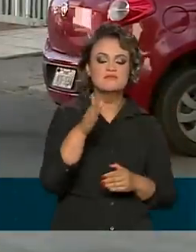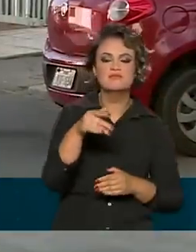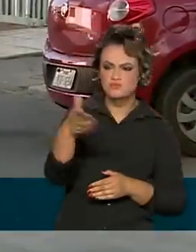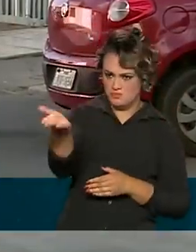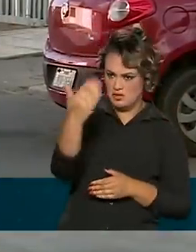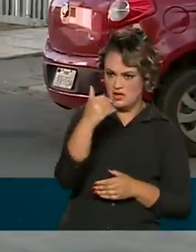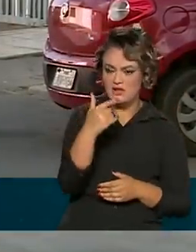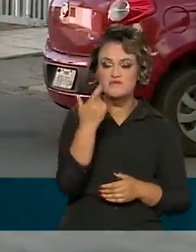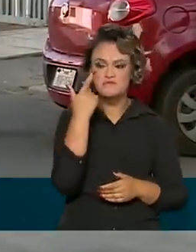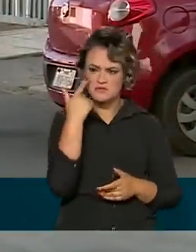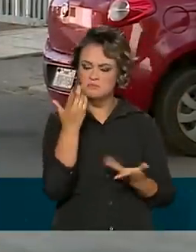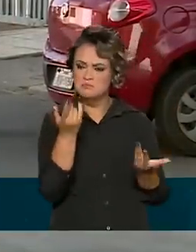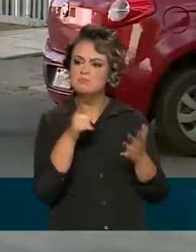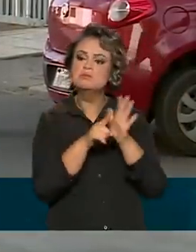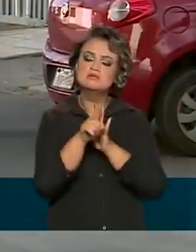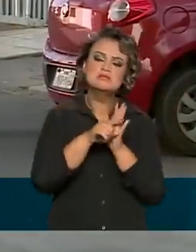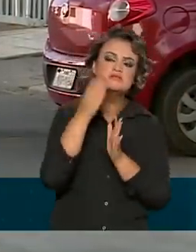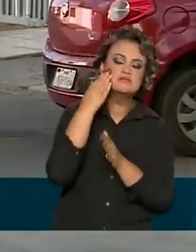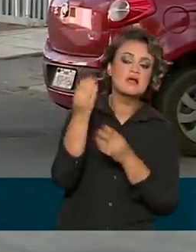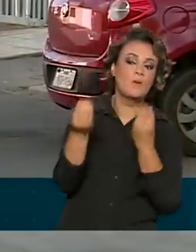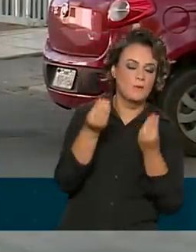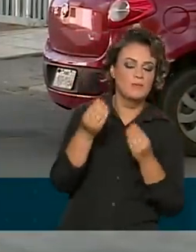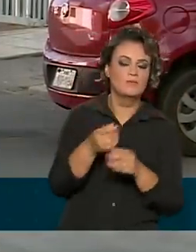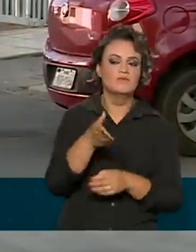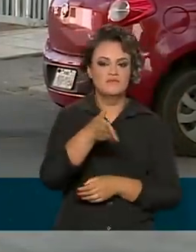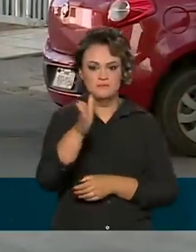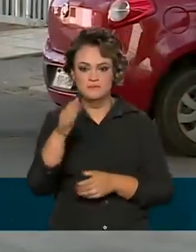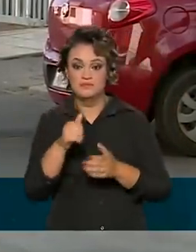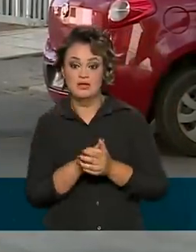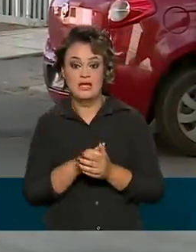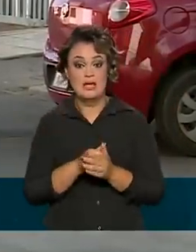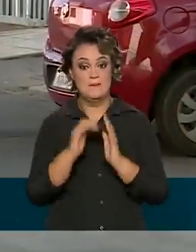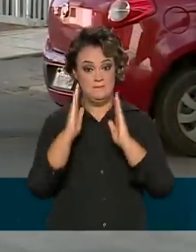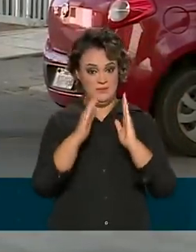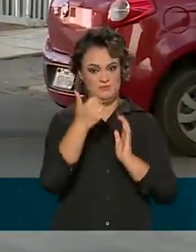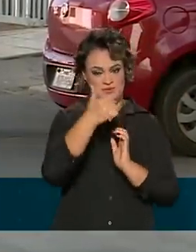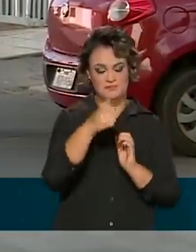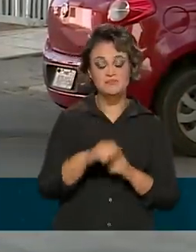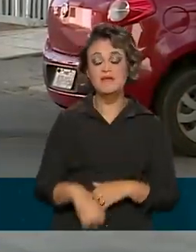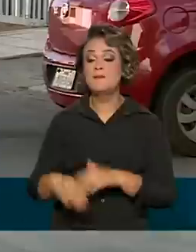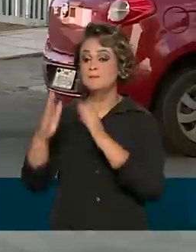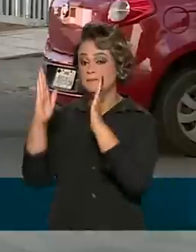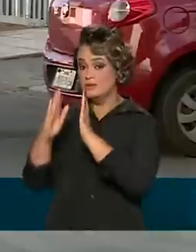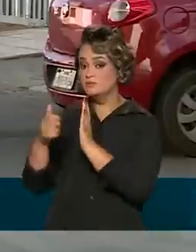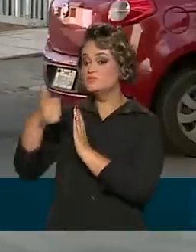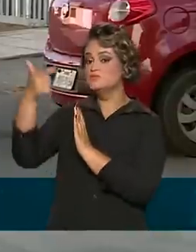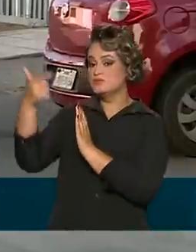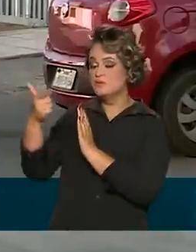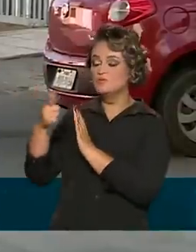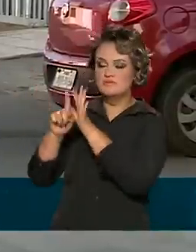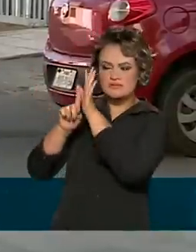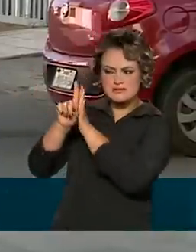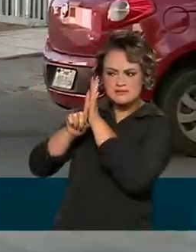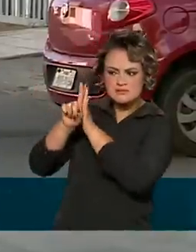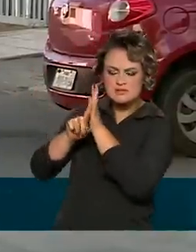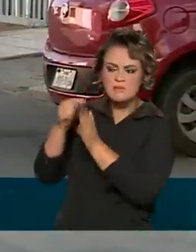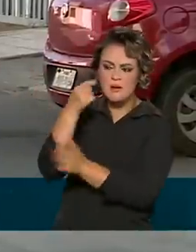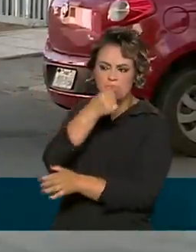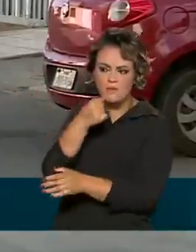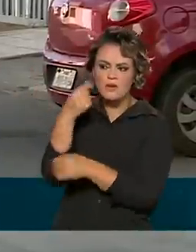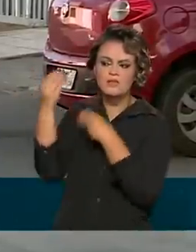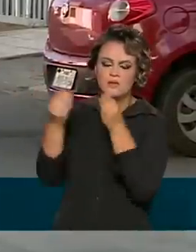a população a participar do levantamento. Na segunda fase serão realizados os exames bucais e